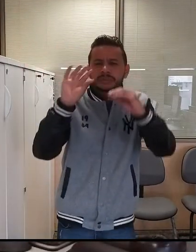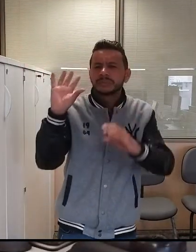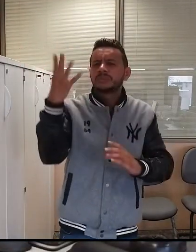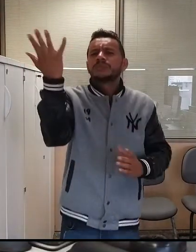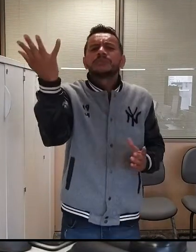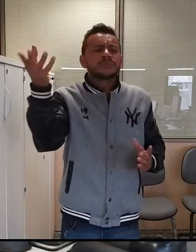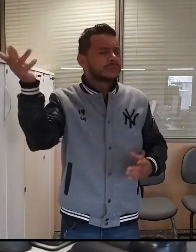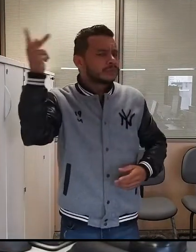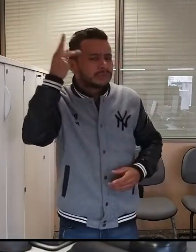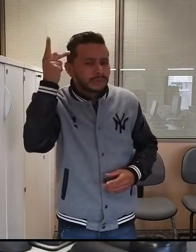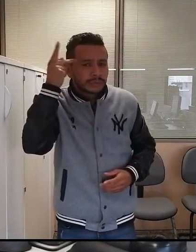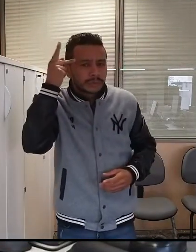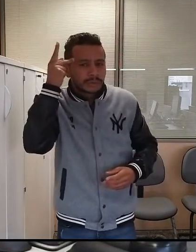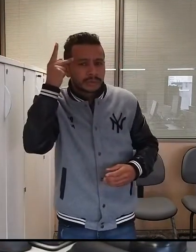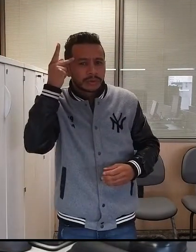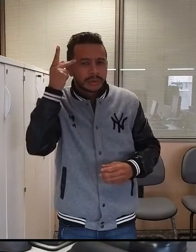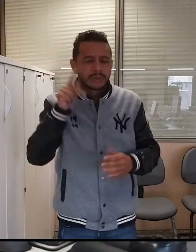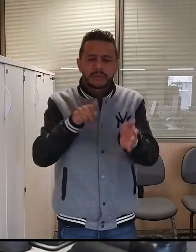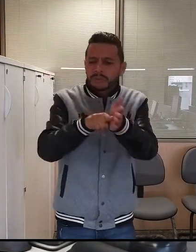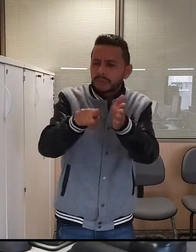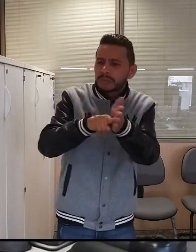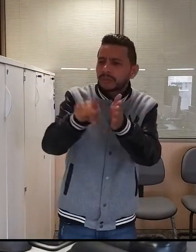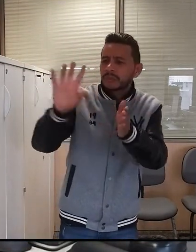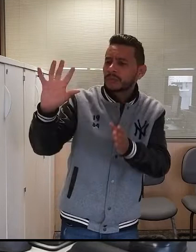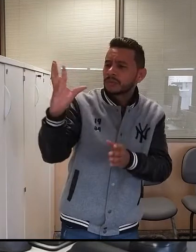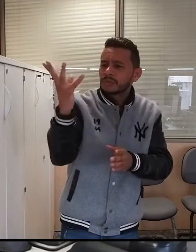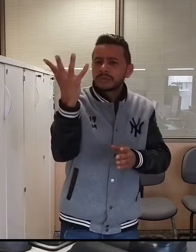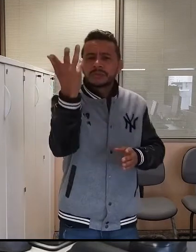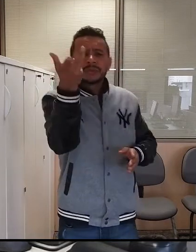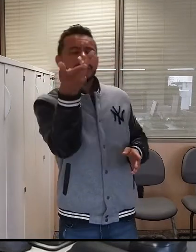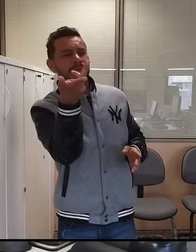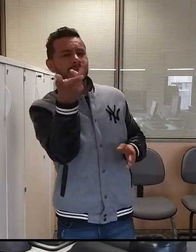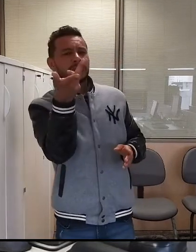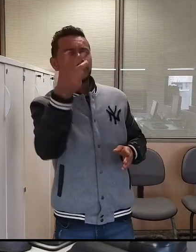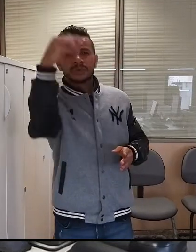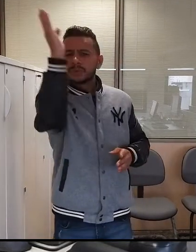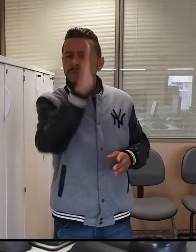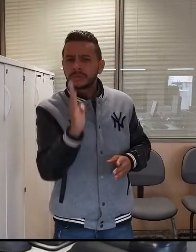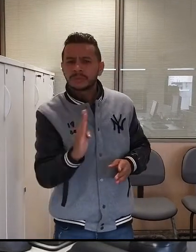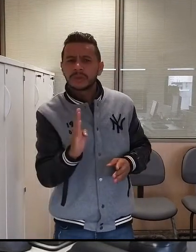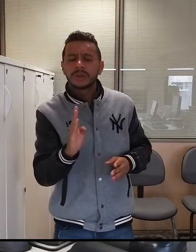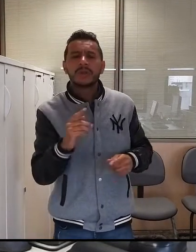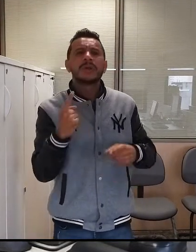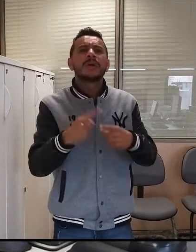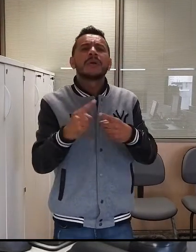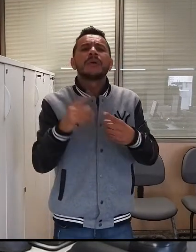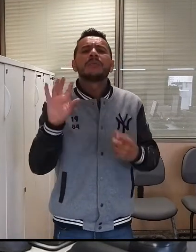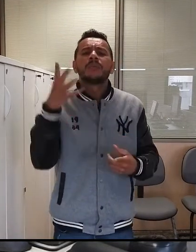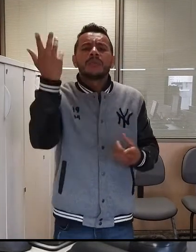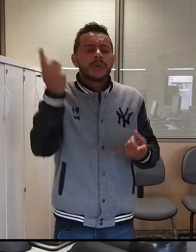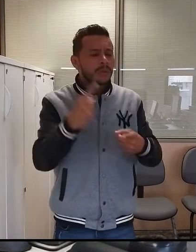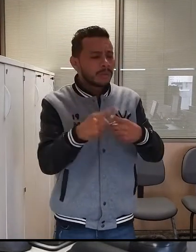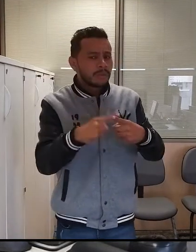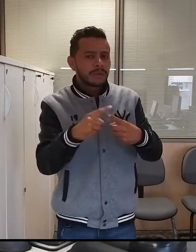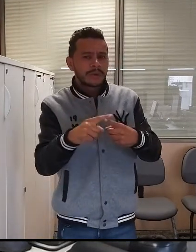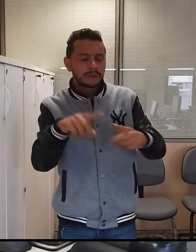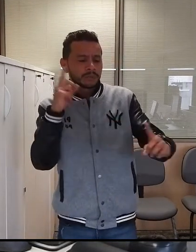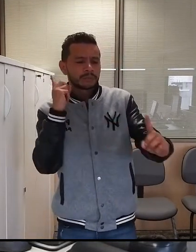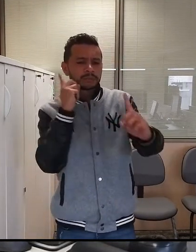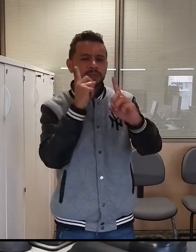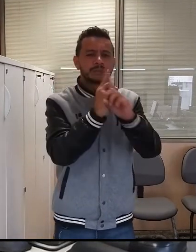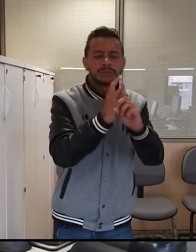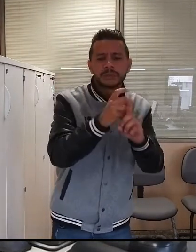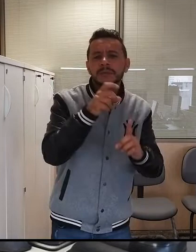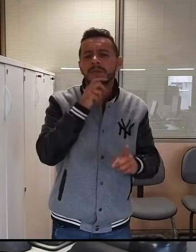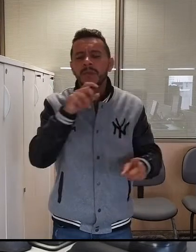São Paulo Segundo o Instituto Nacional de Meteorologia, isso aconteceu devido ao encontro de uma frente